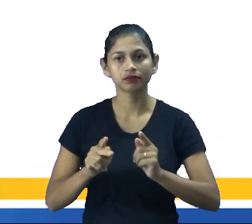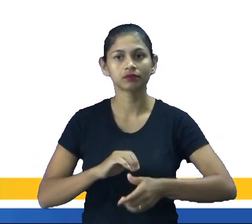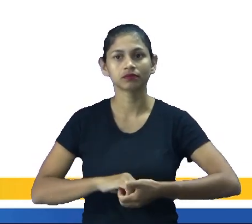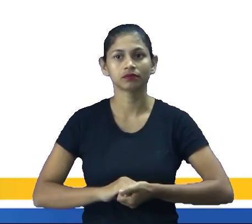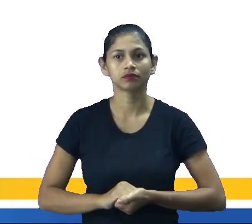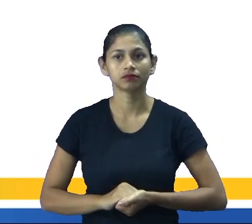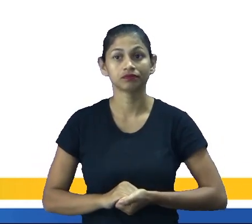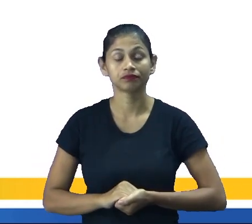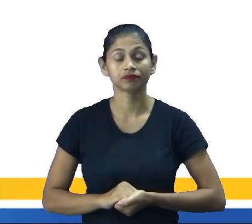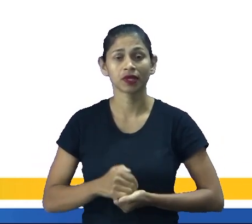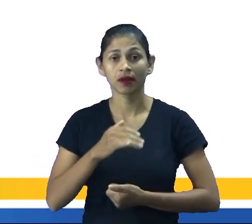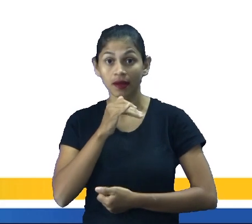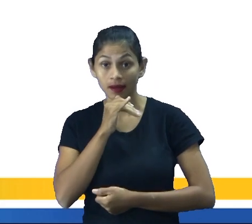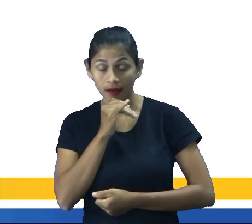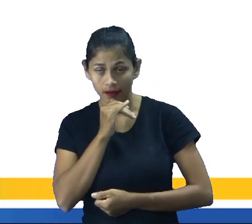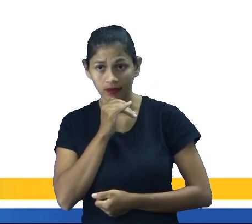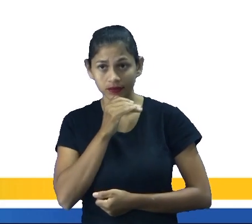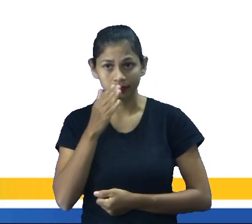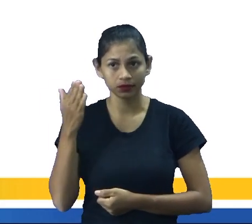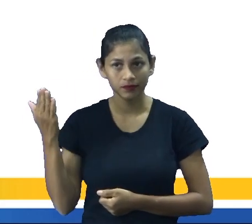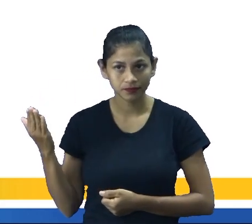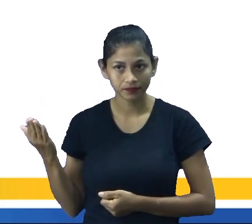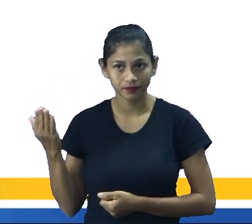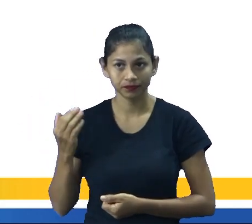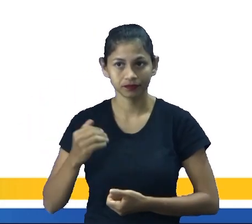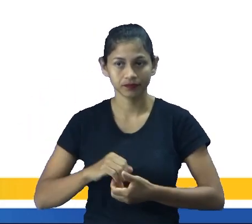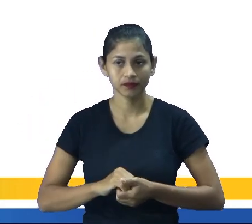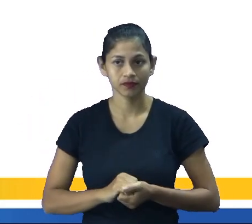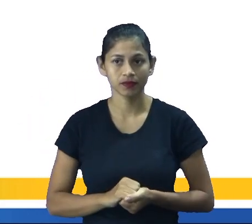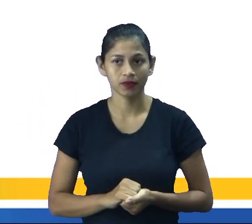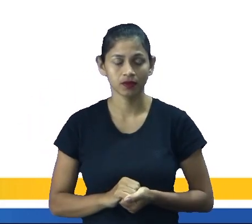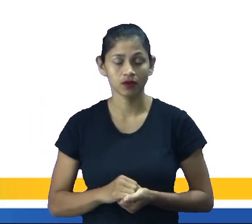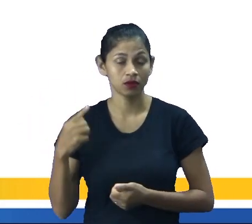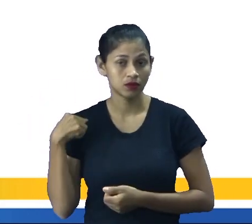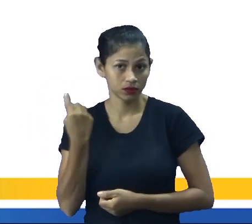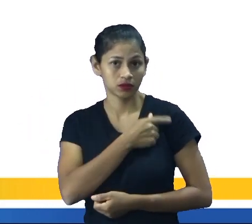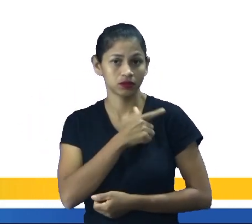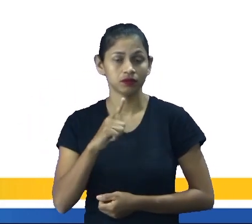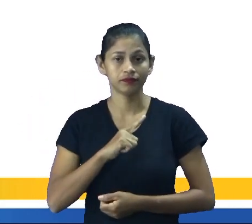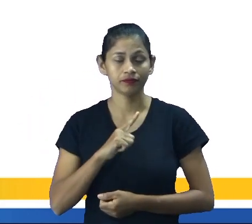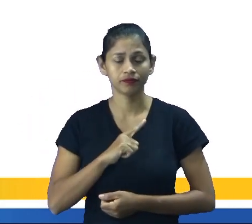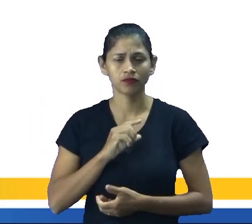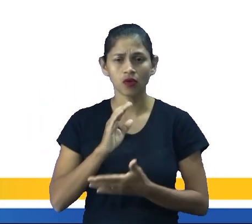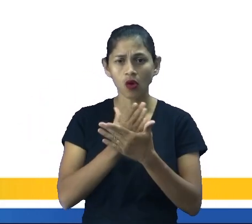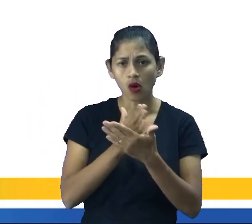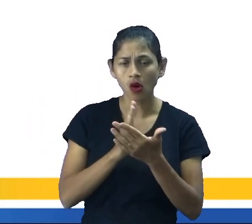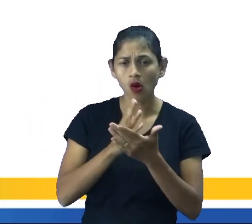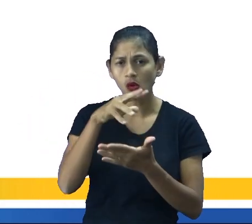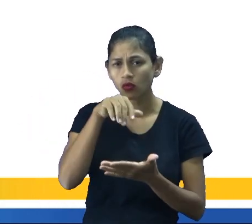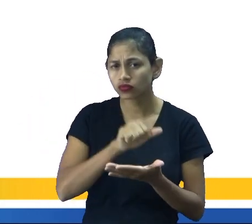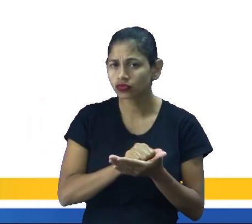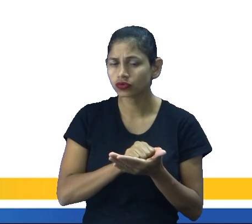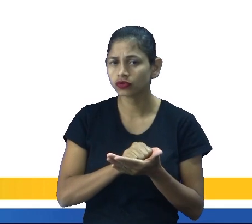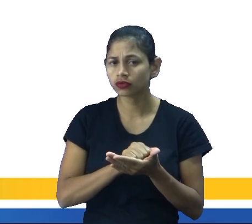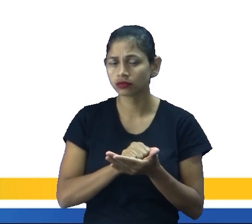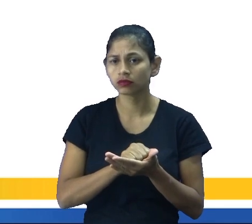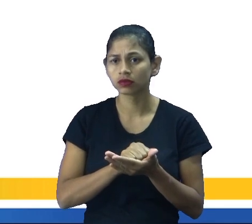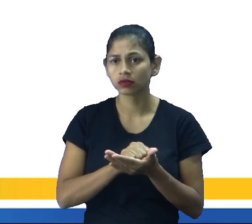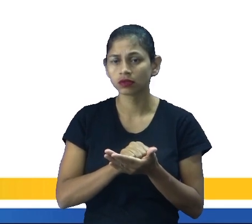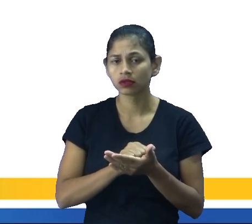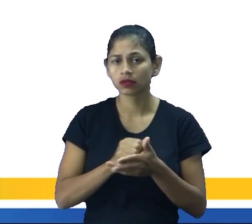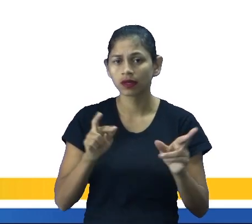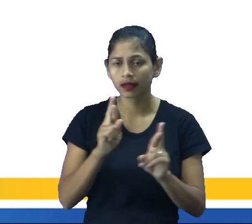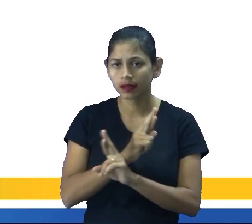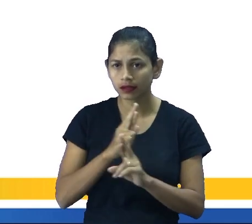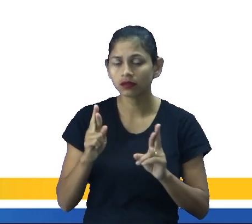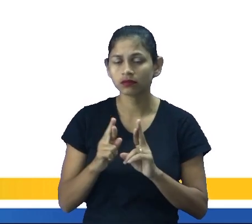Ainda sobre o dia de São Patrício, St. Patrick's Day, nós temos alguns símbolos que são relacionados